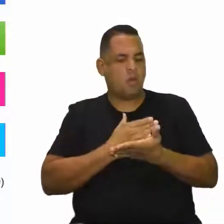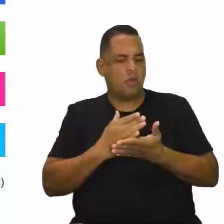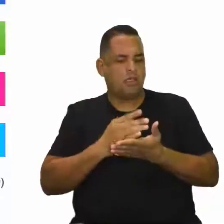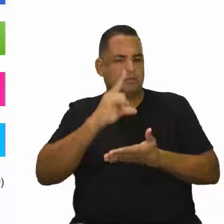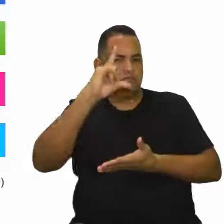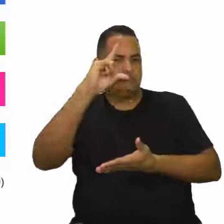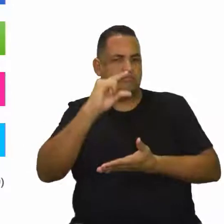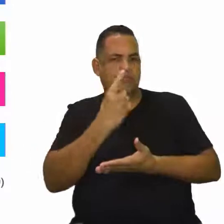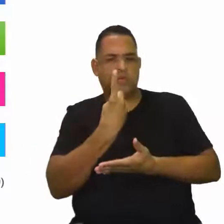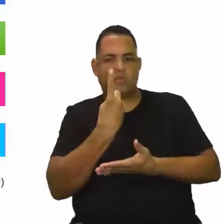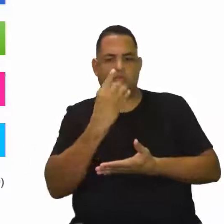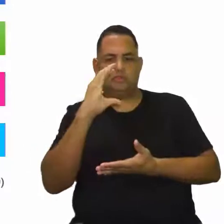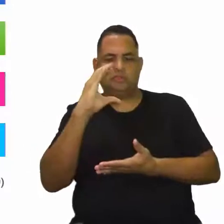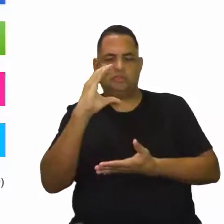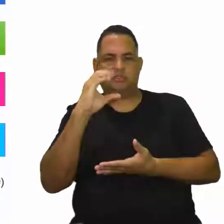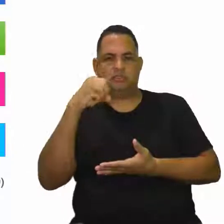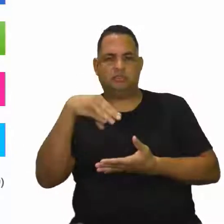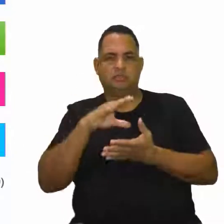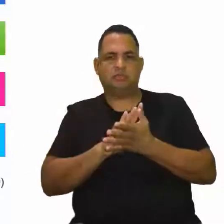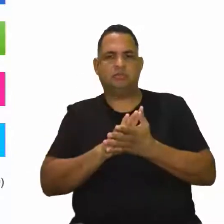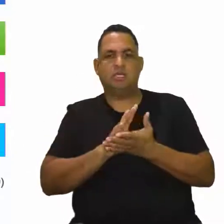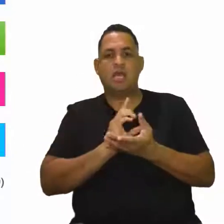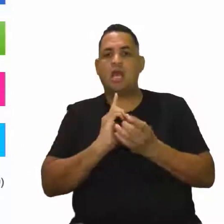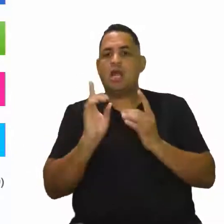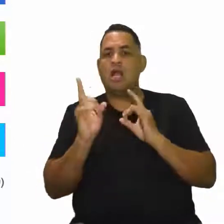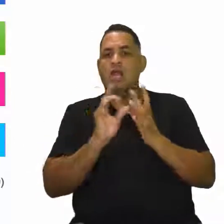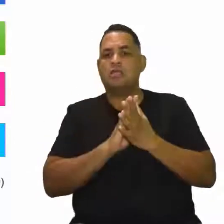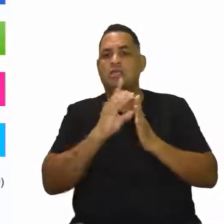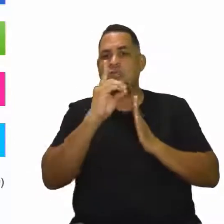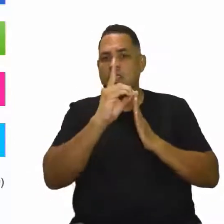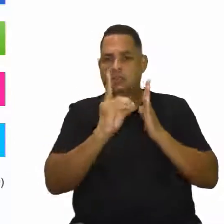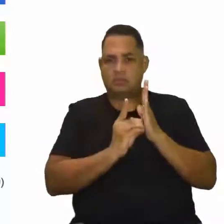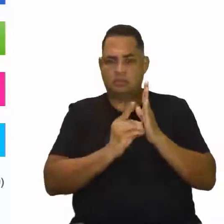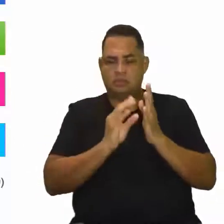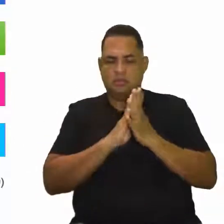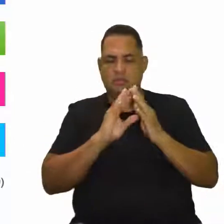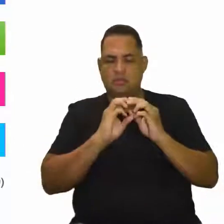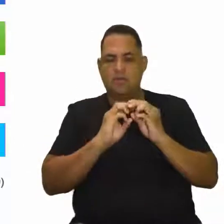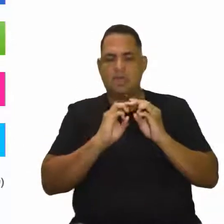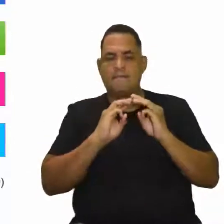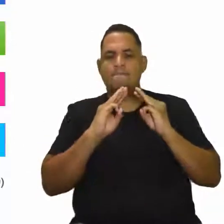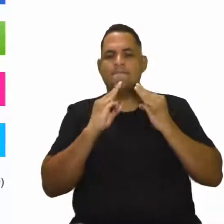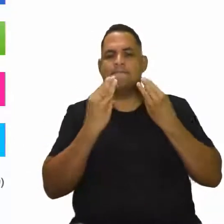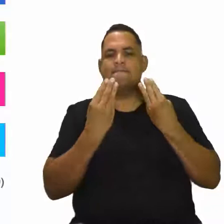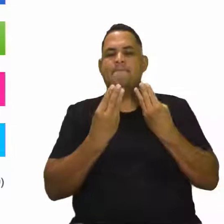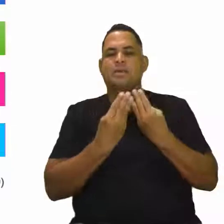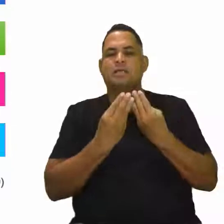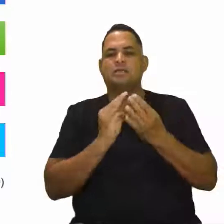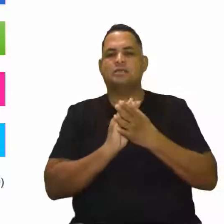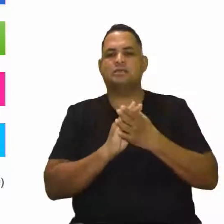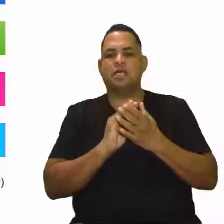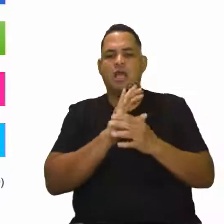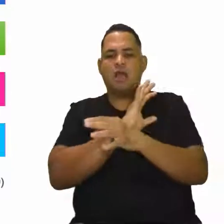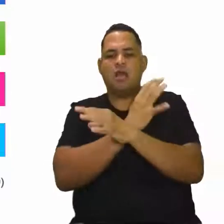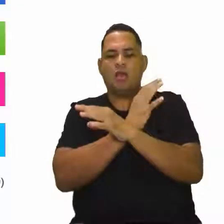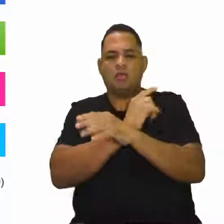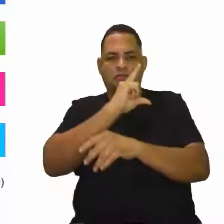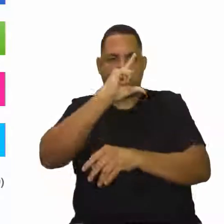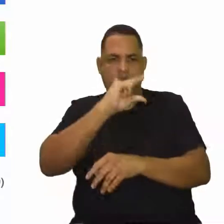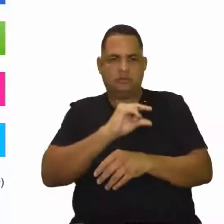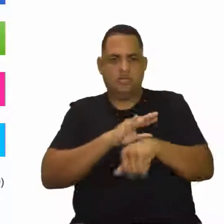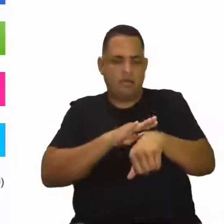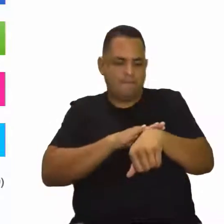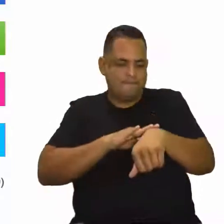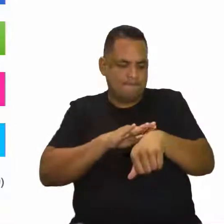ou menos aí um centímetro por década, década, né? Essa massa óssea dela aí vai sendo reduzida. A pele